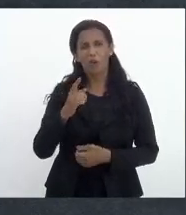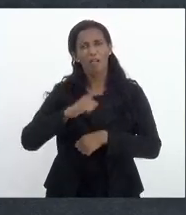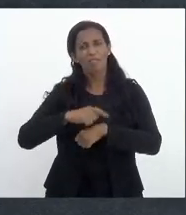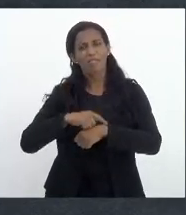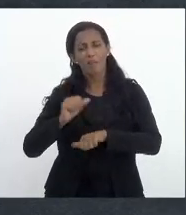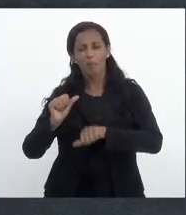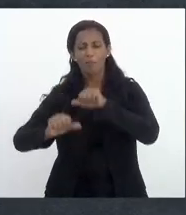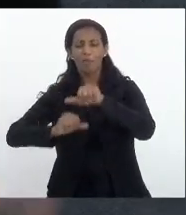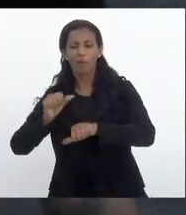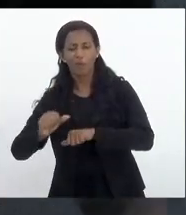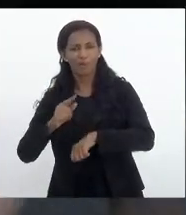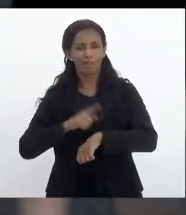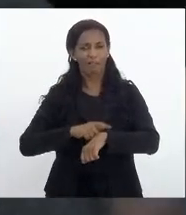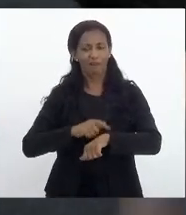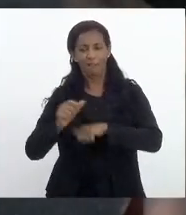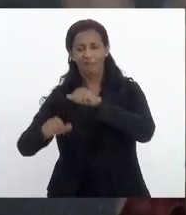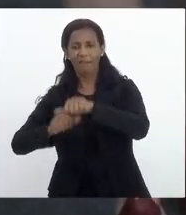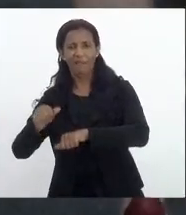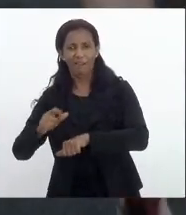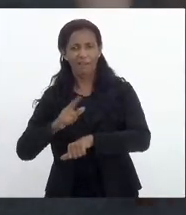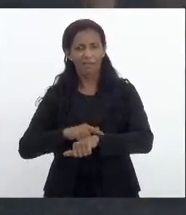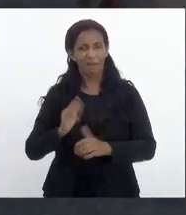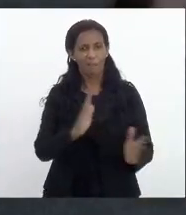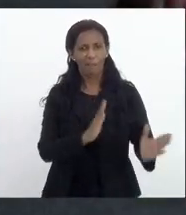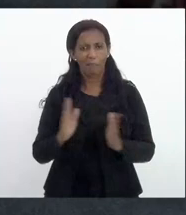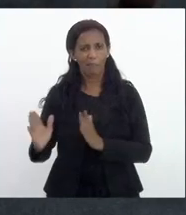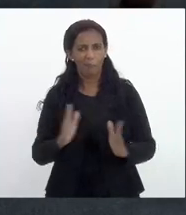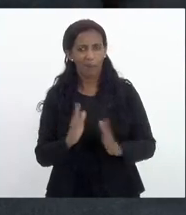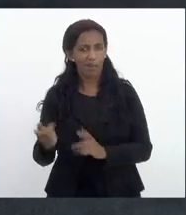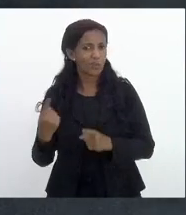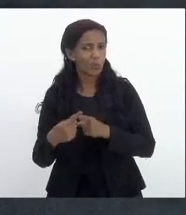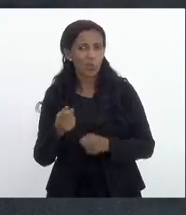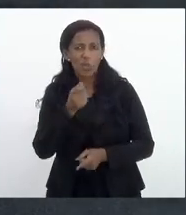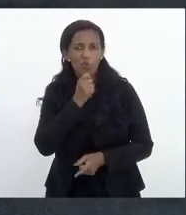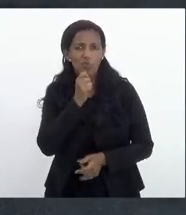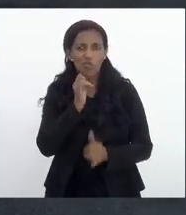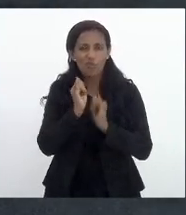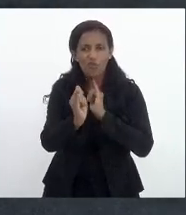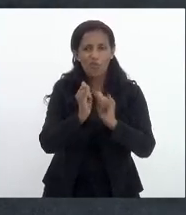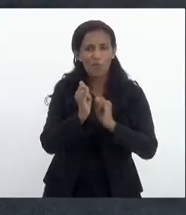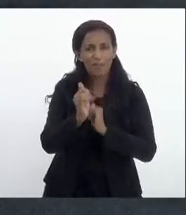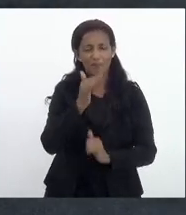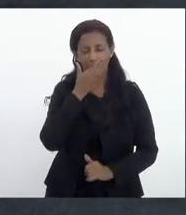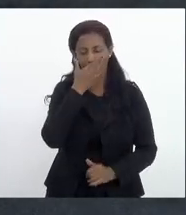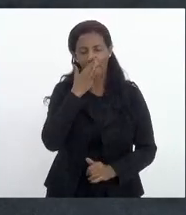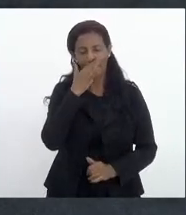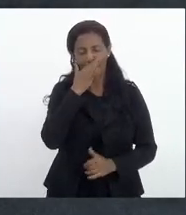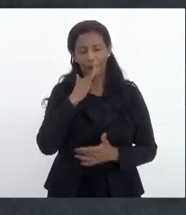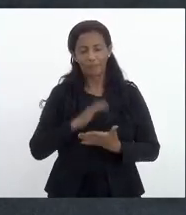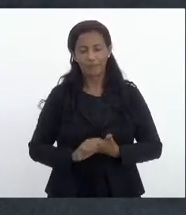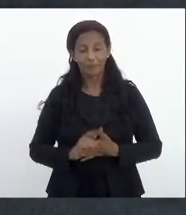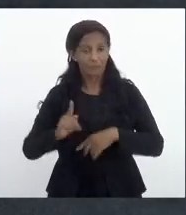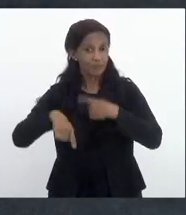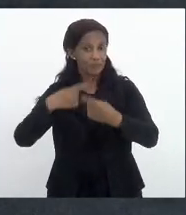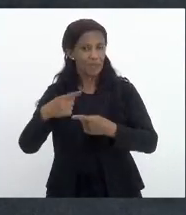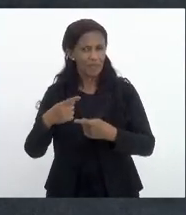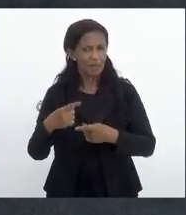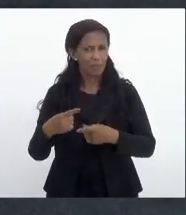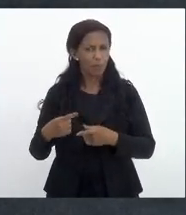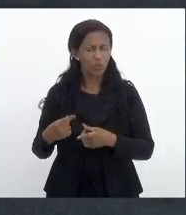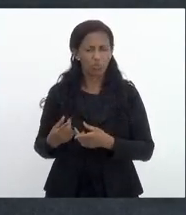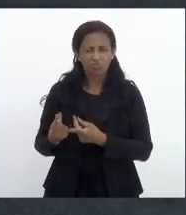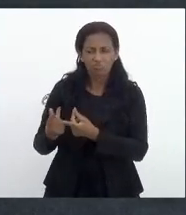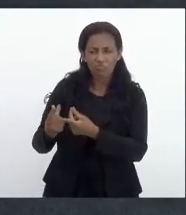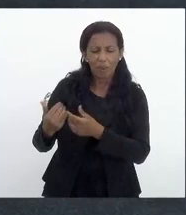vezes deputado Valdeque porque não tinha isso informatizado depois de longo e